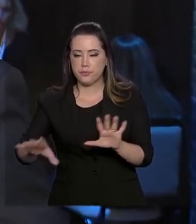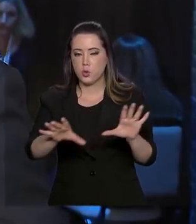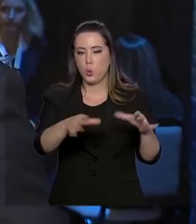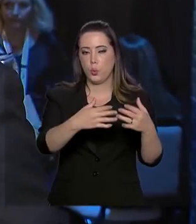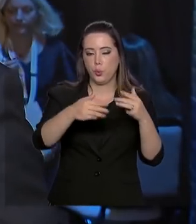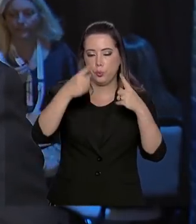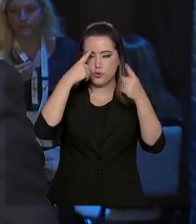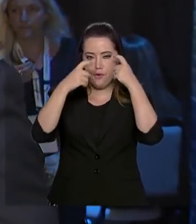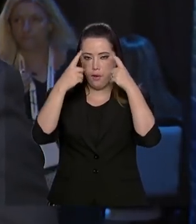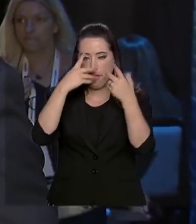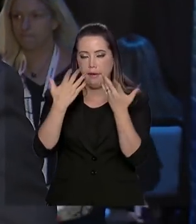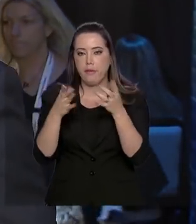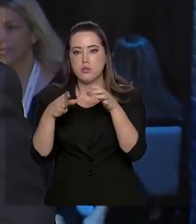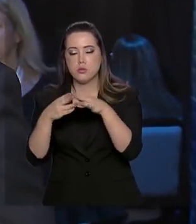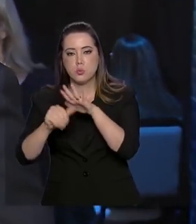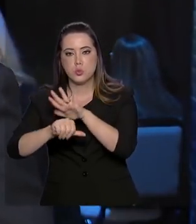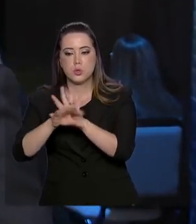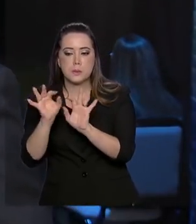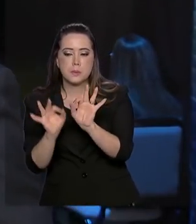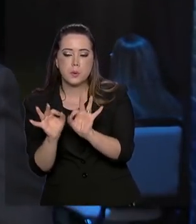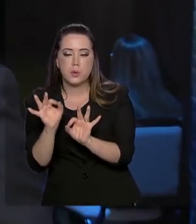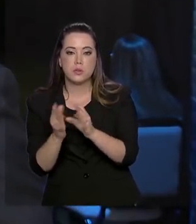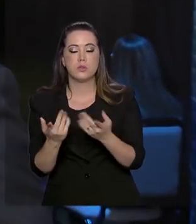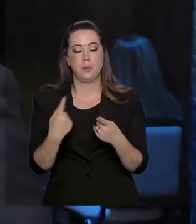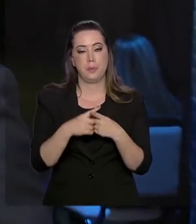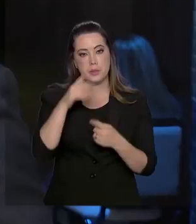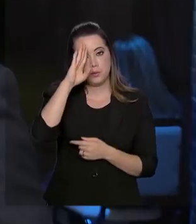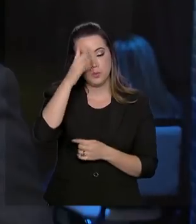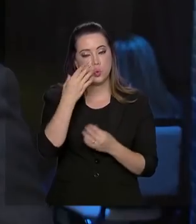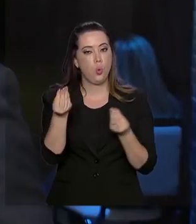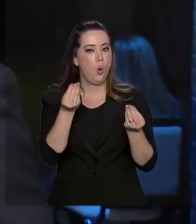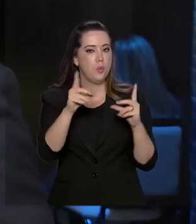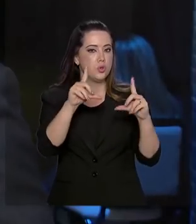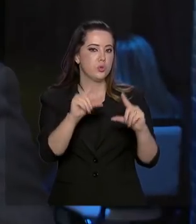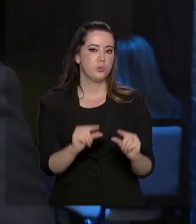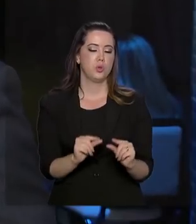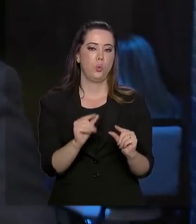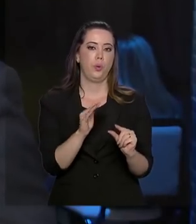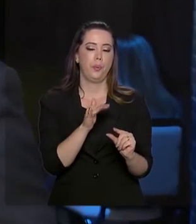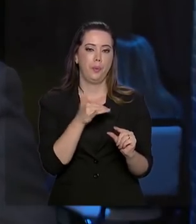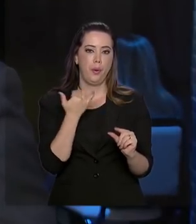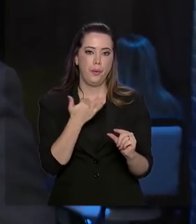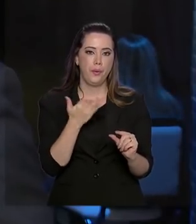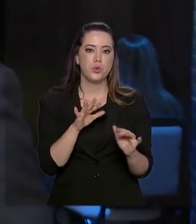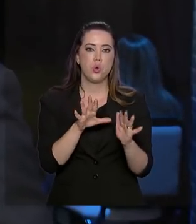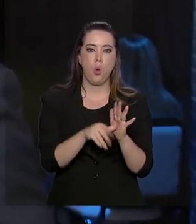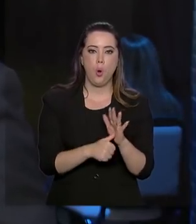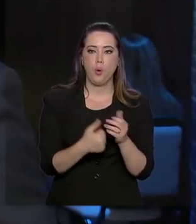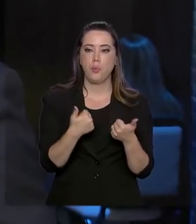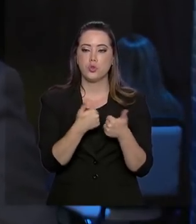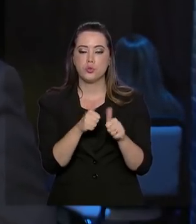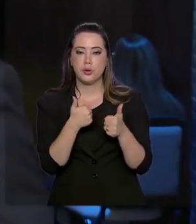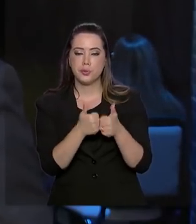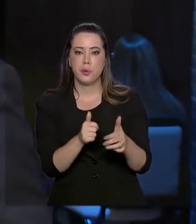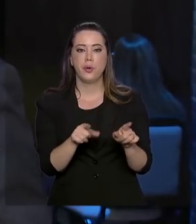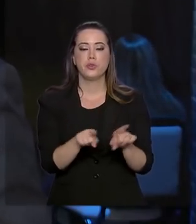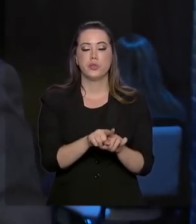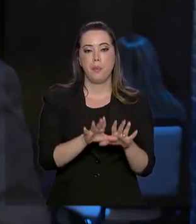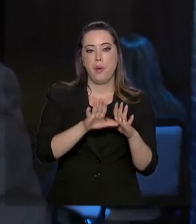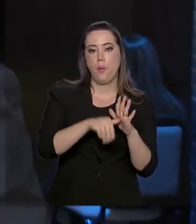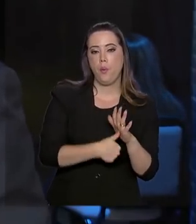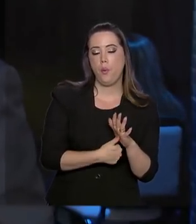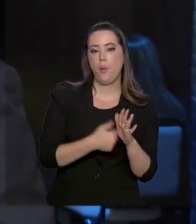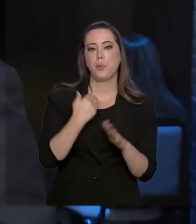a queda em alguns crimes como, por exemplo, homicídio, roubo de cargas e roubo a banco ocorrida